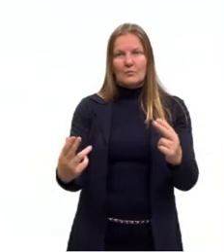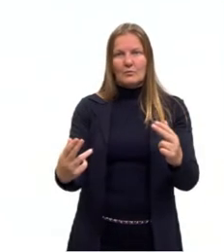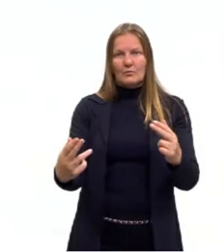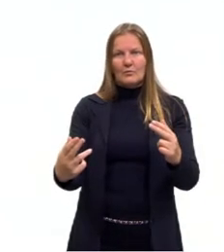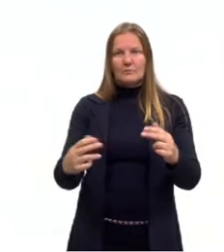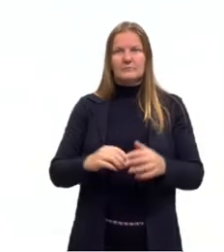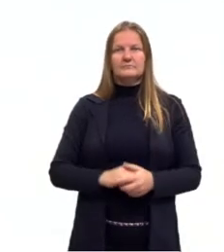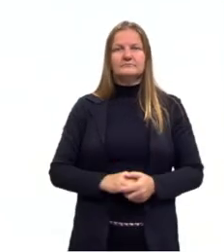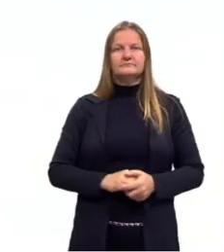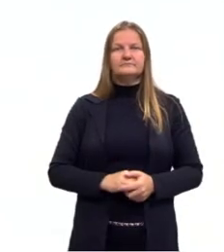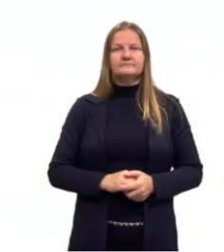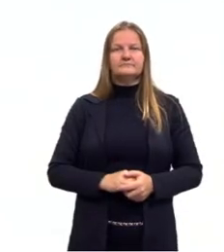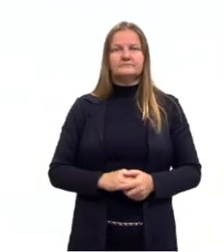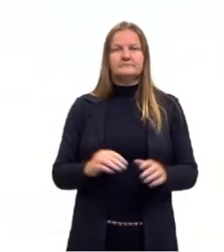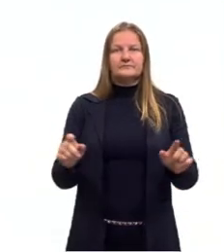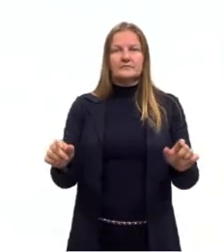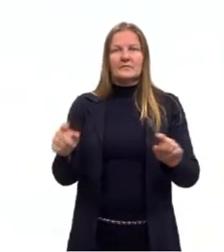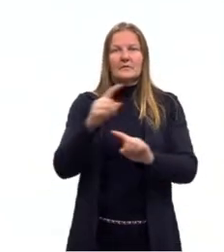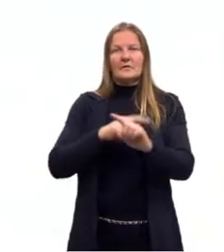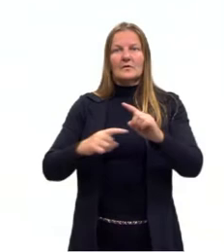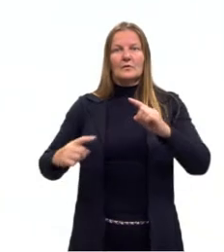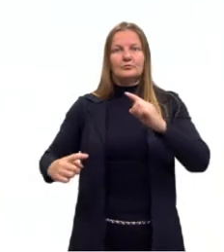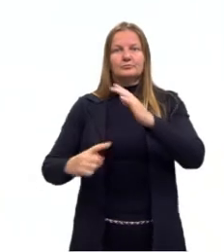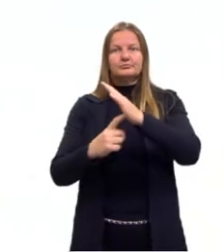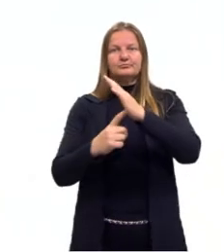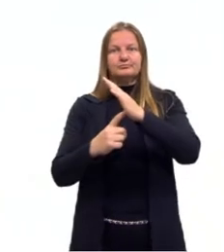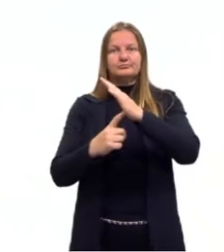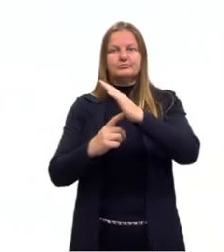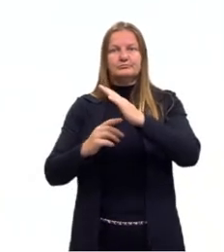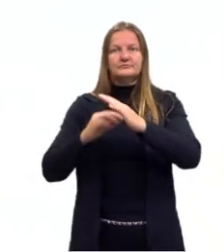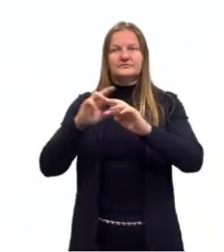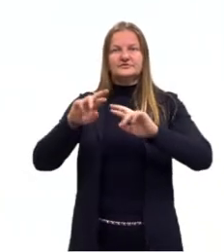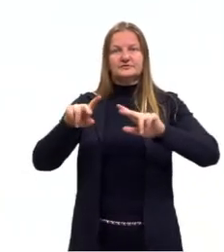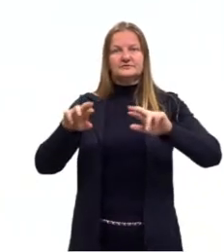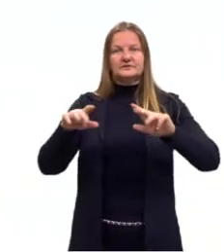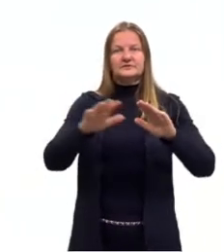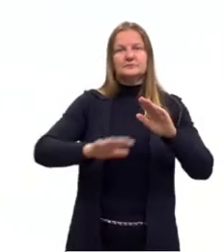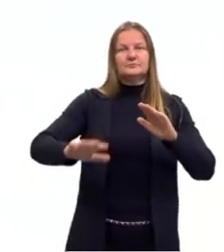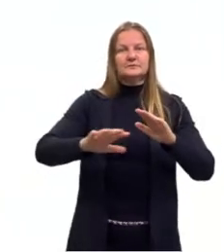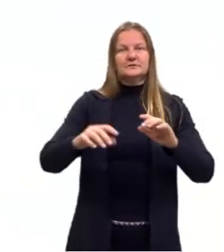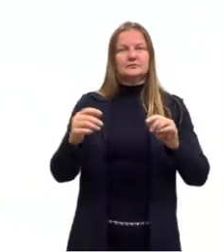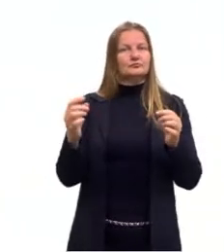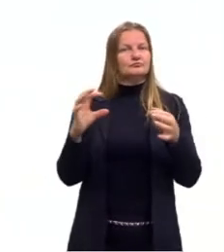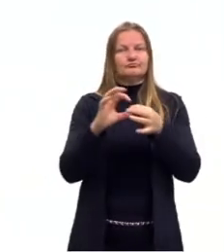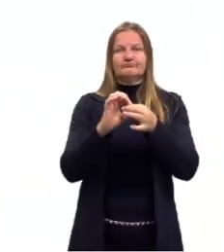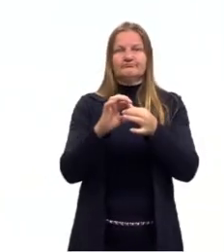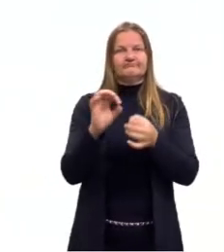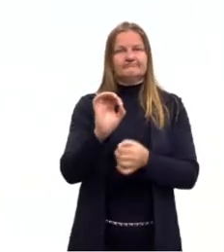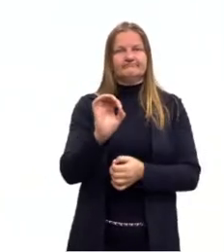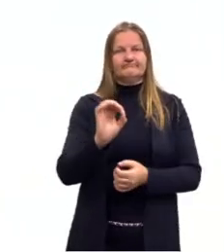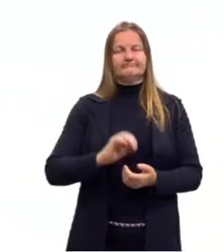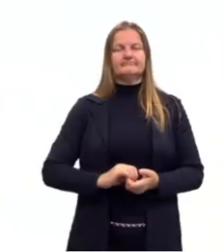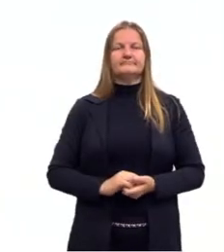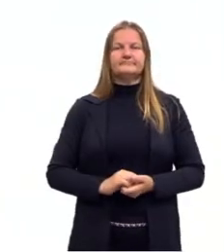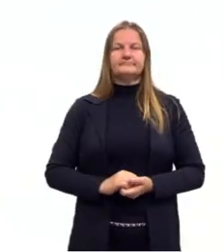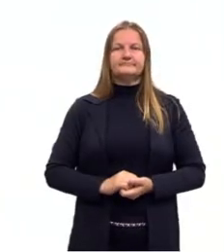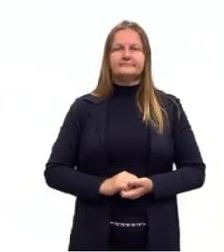ao mesmo plano. Mas, as retas reversas, então, elas não pertencem ao mesmo plano.